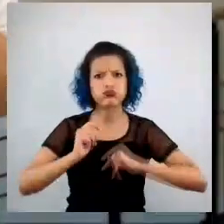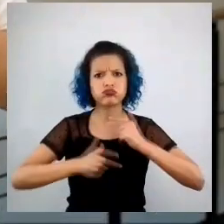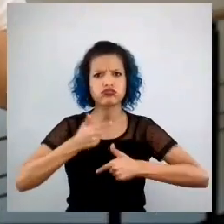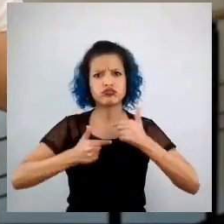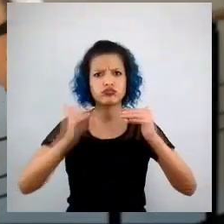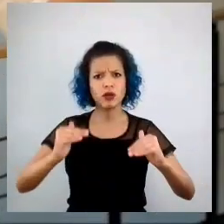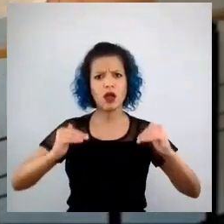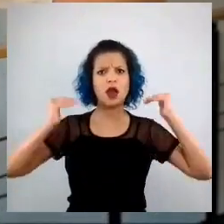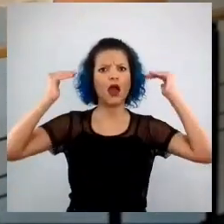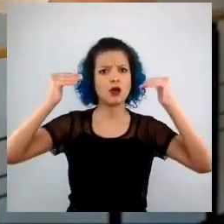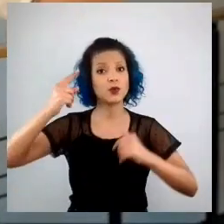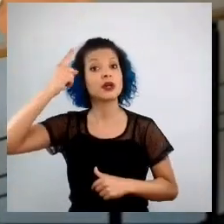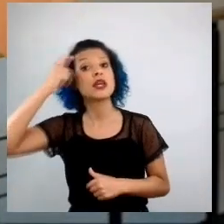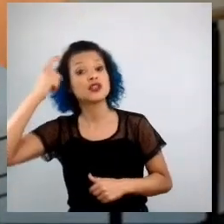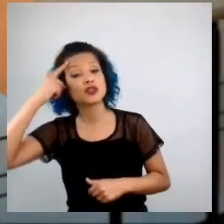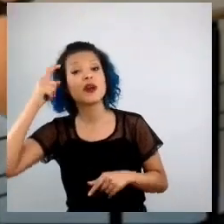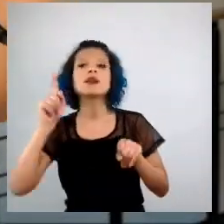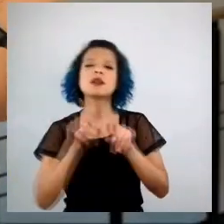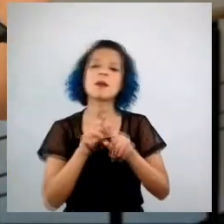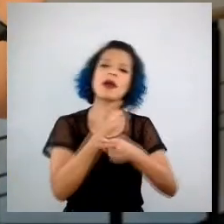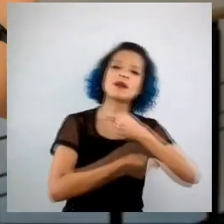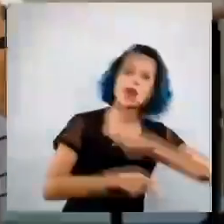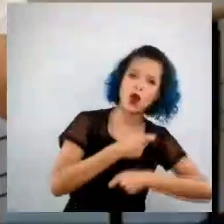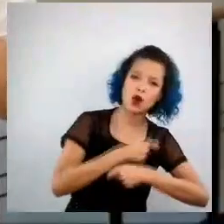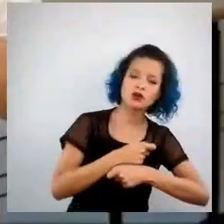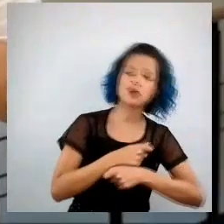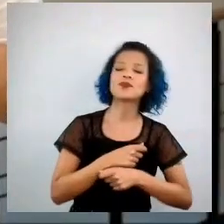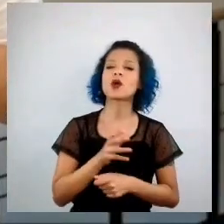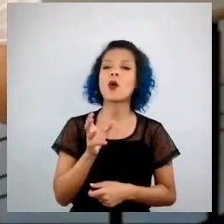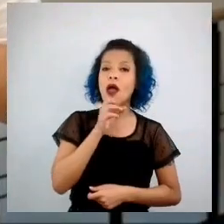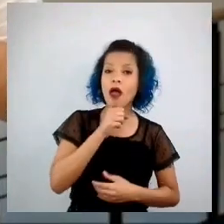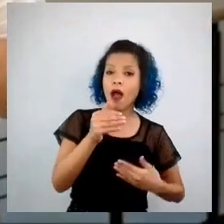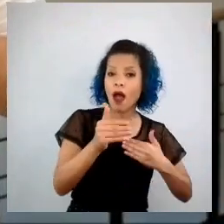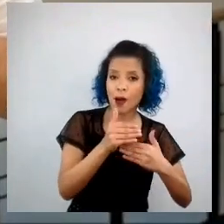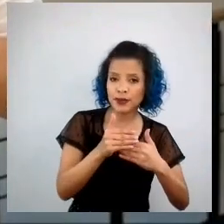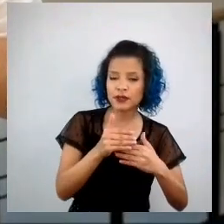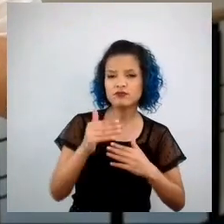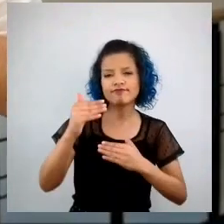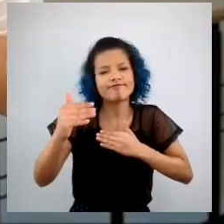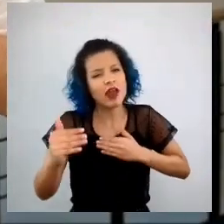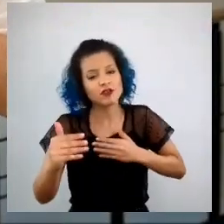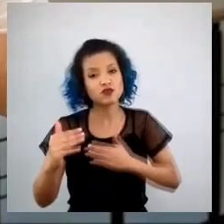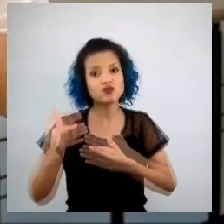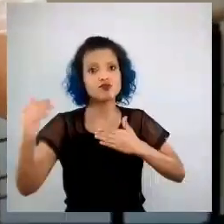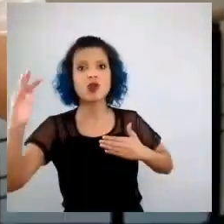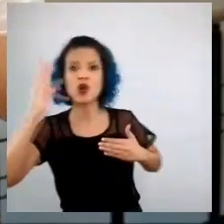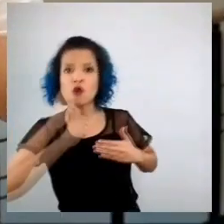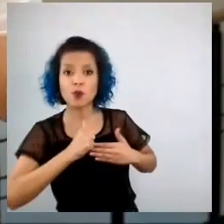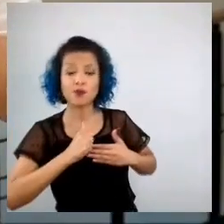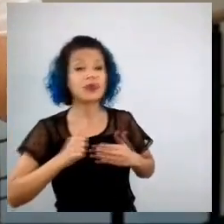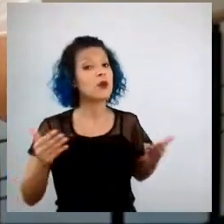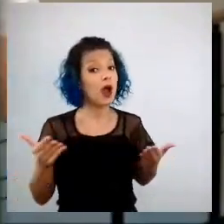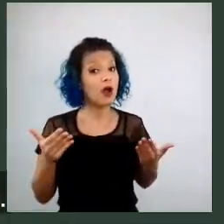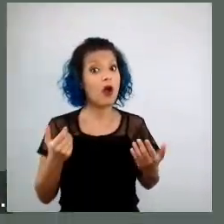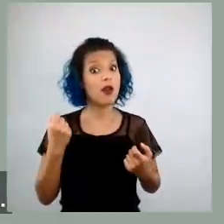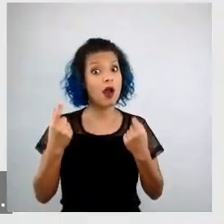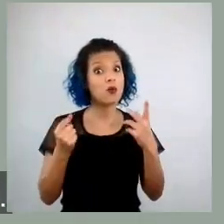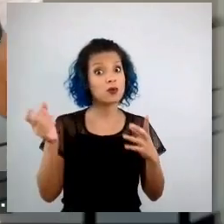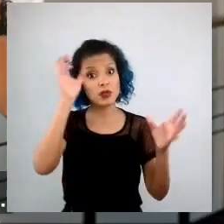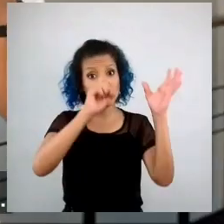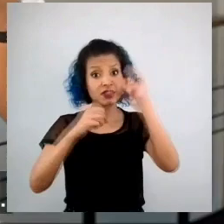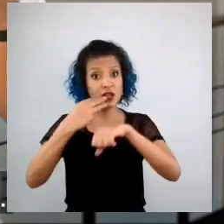negócios no curto e médio e longo prazo. E são esses quatro aprendizados que eu vou compartilhar com vocês agora.